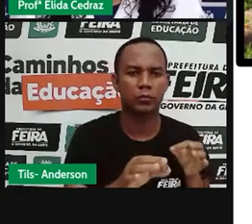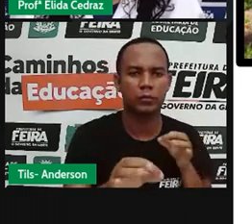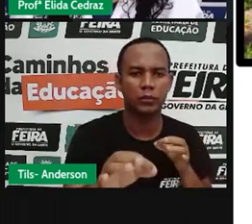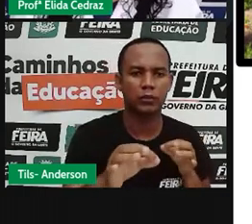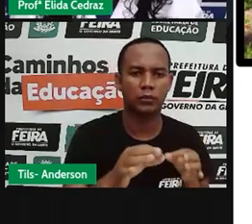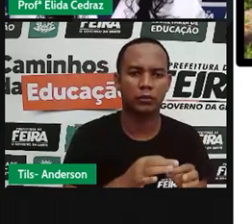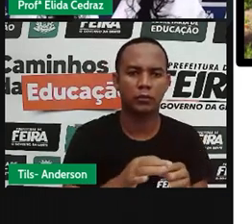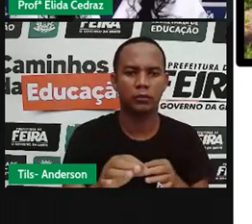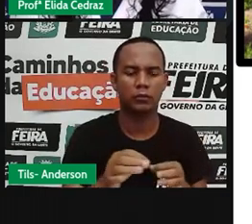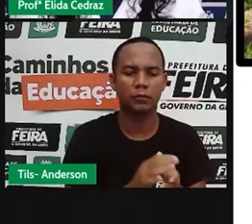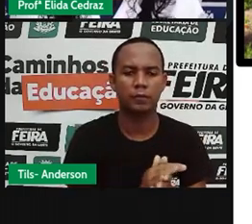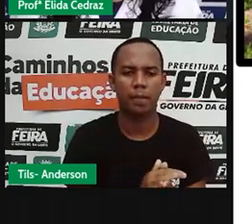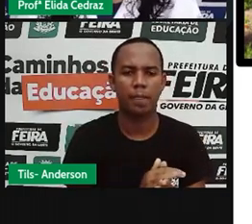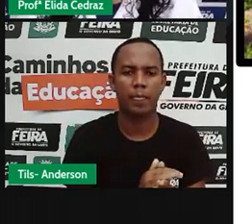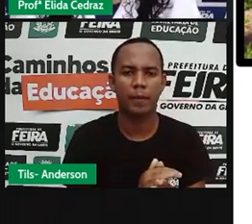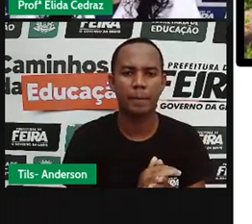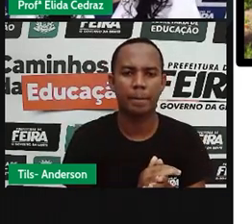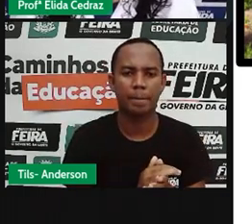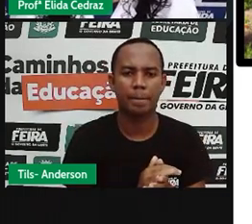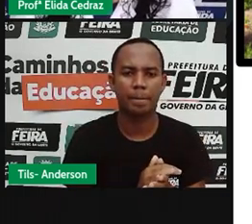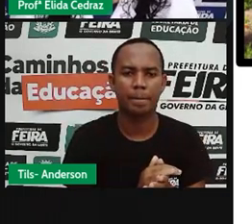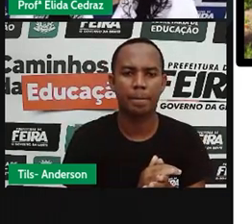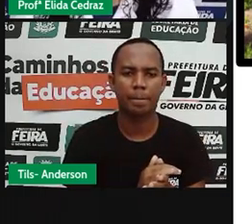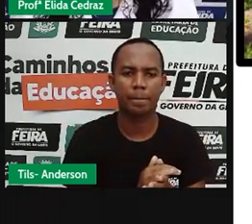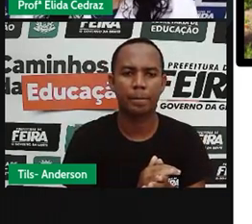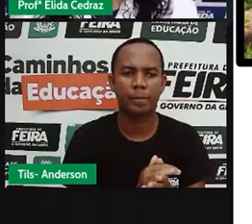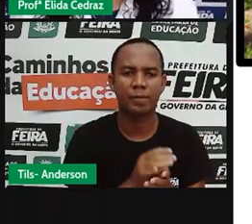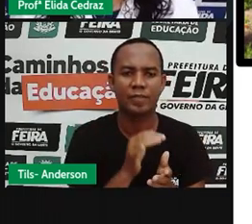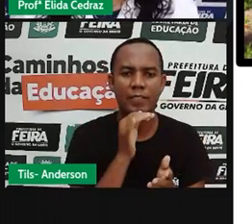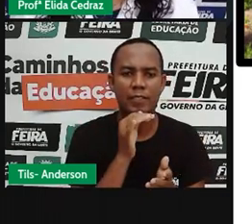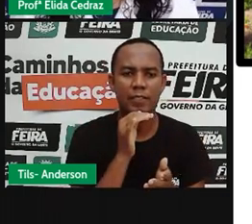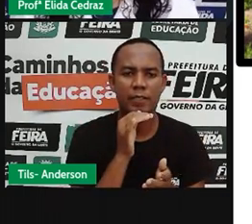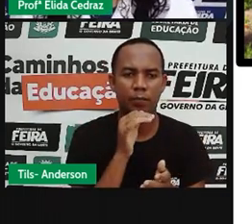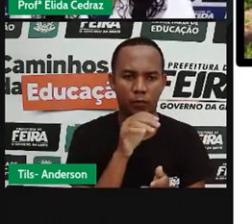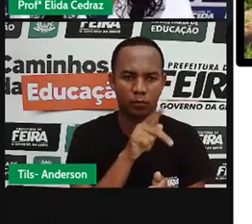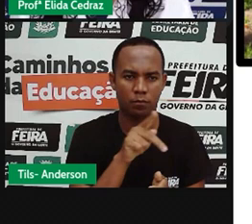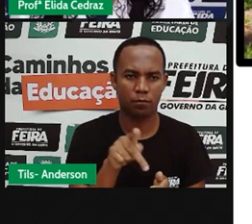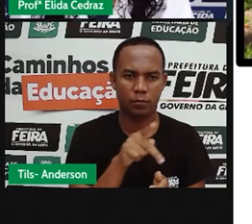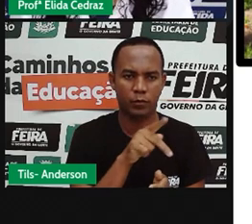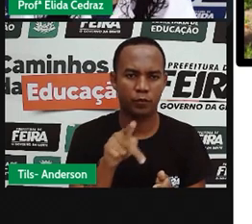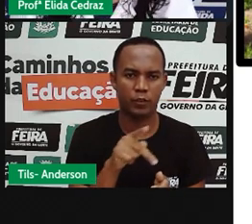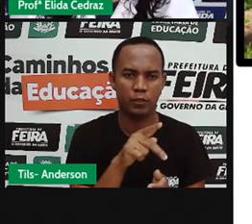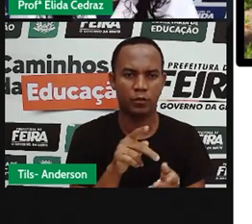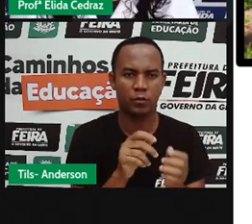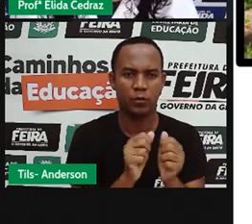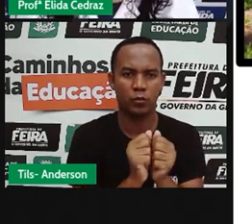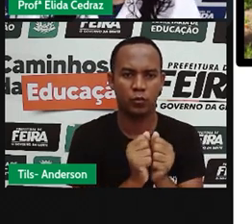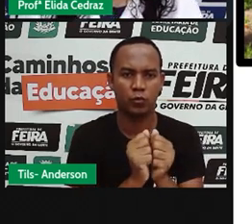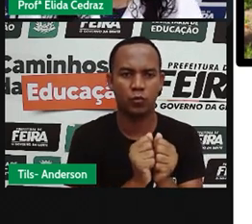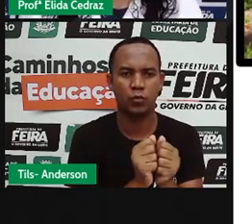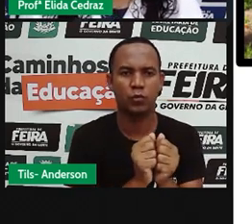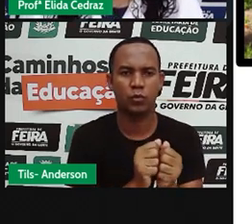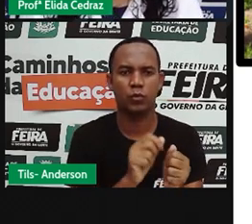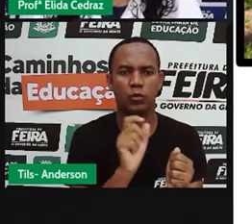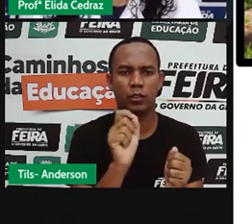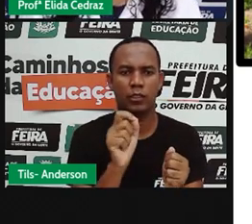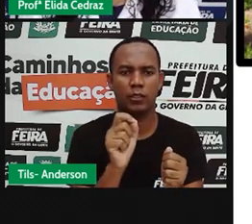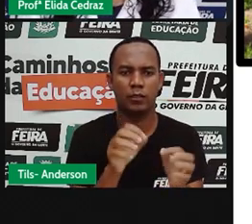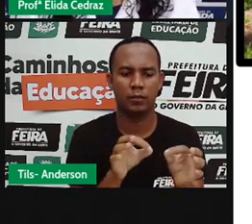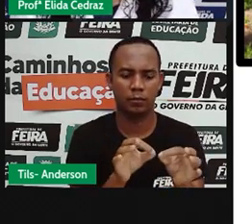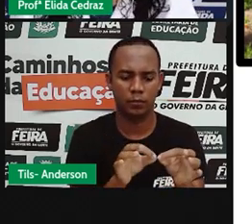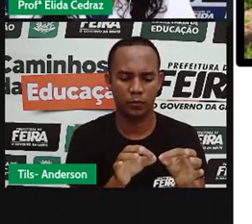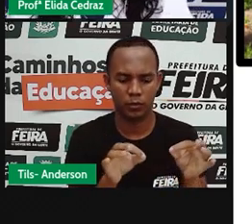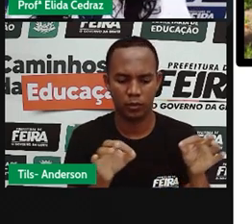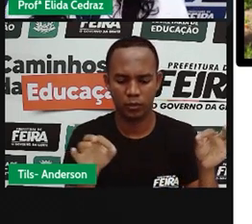Os meninos, junto com o professor, foram medir uma sombra que estava no chão.